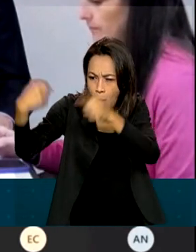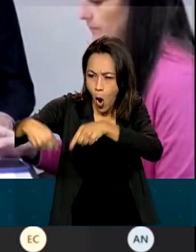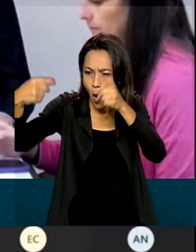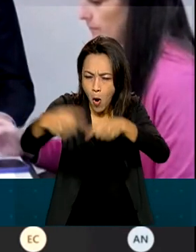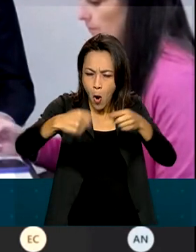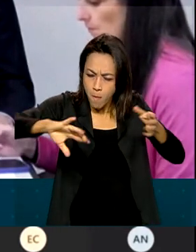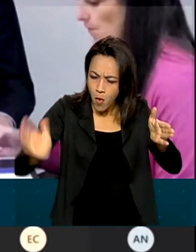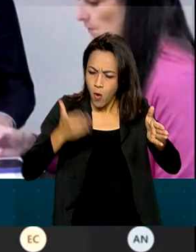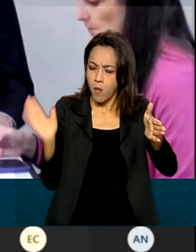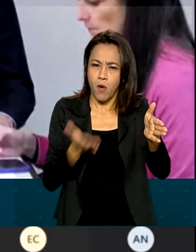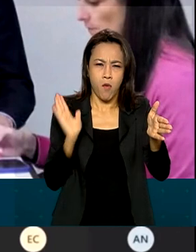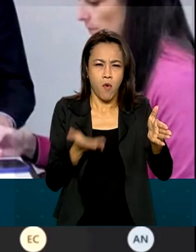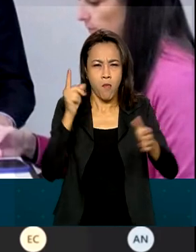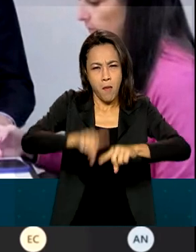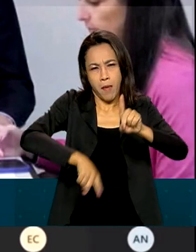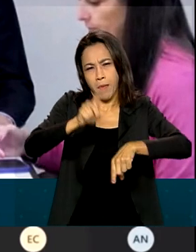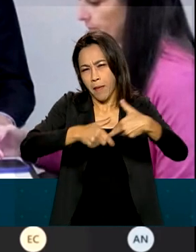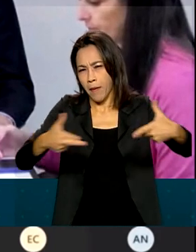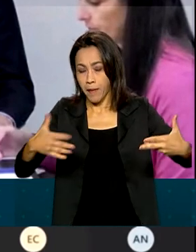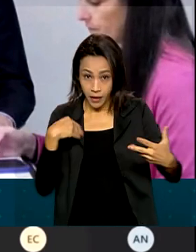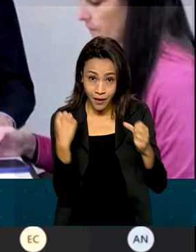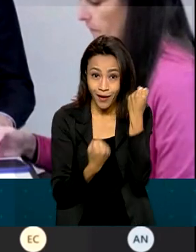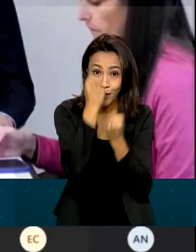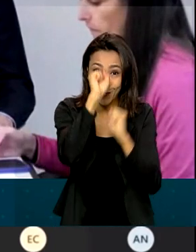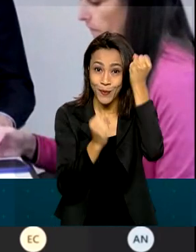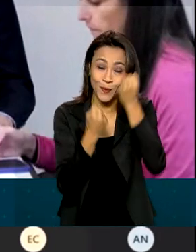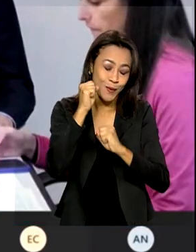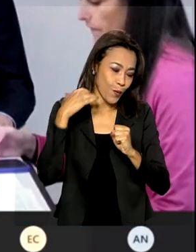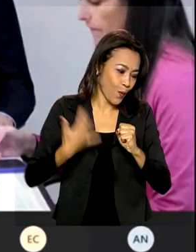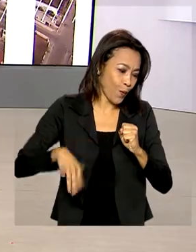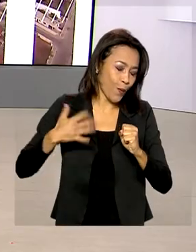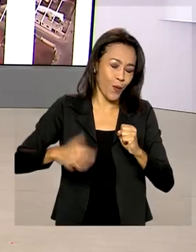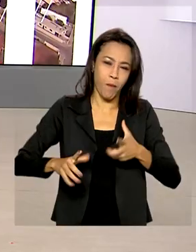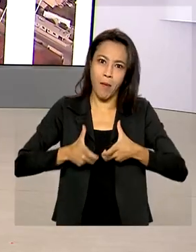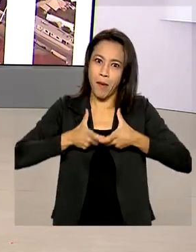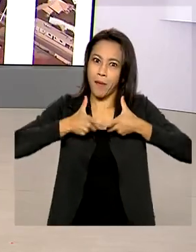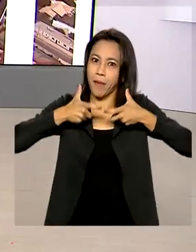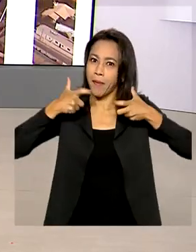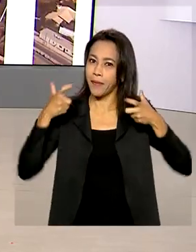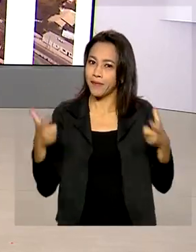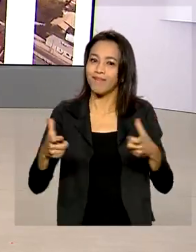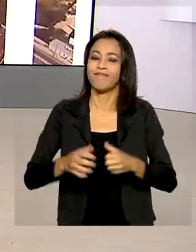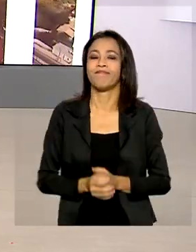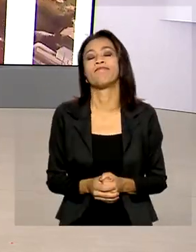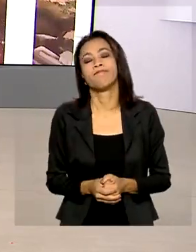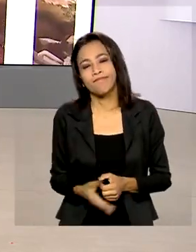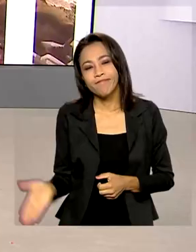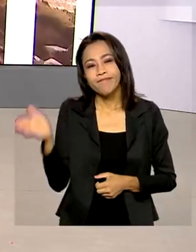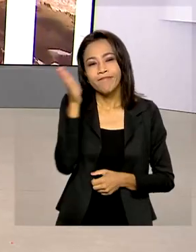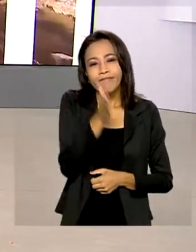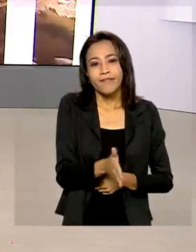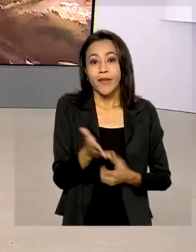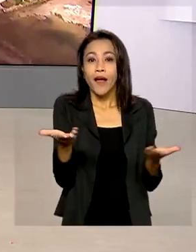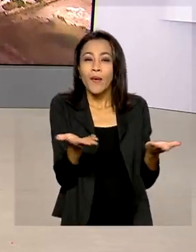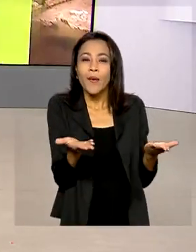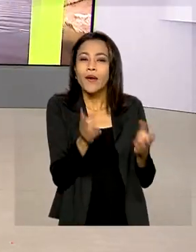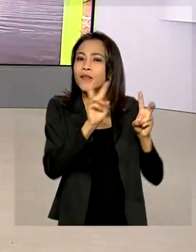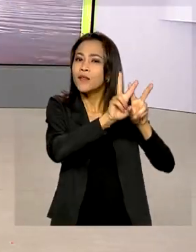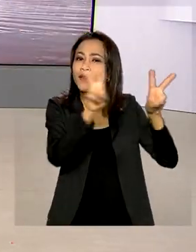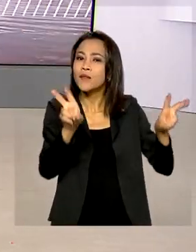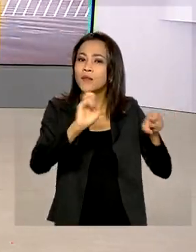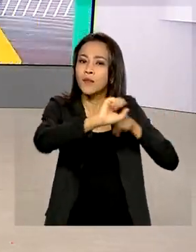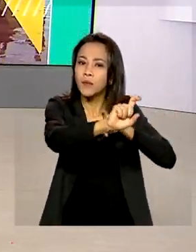mais produtividade e fazem com que a nossa indústria tenha mais condições de crescer. E da indústria, vamos agora para o campo.